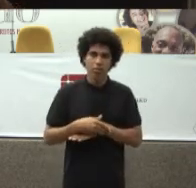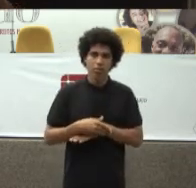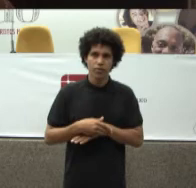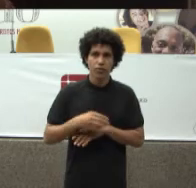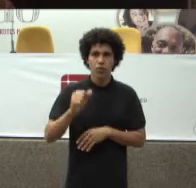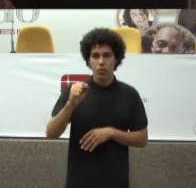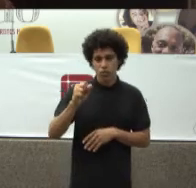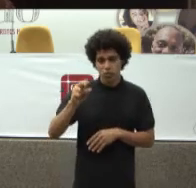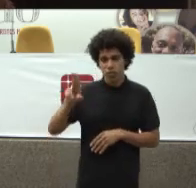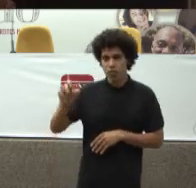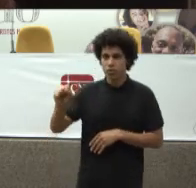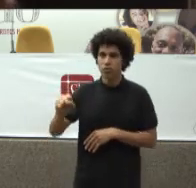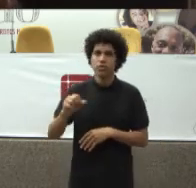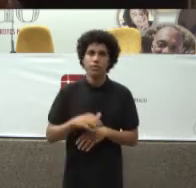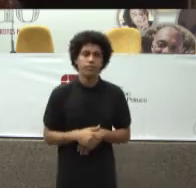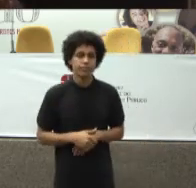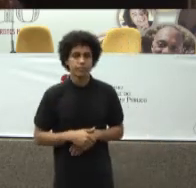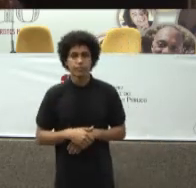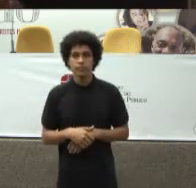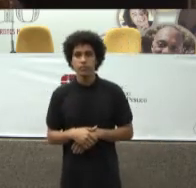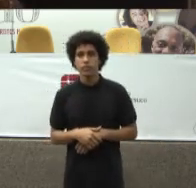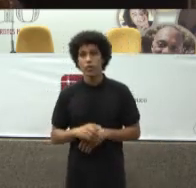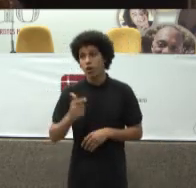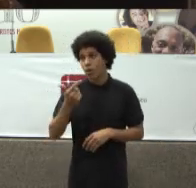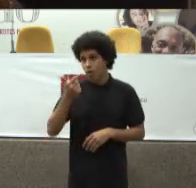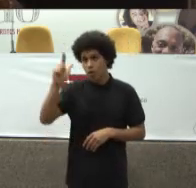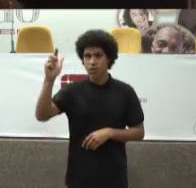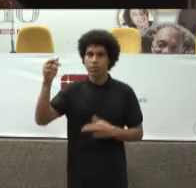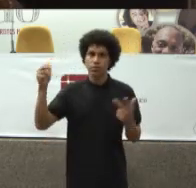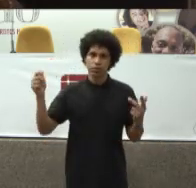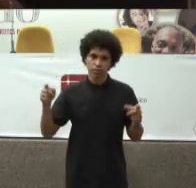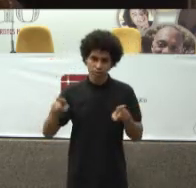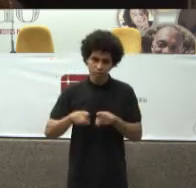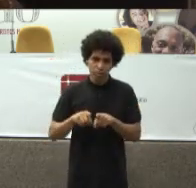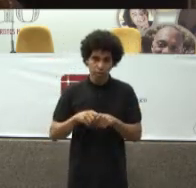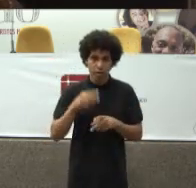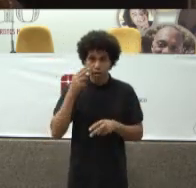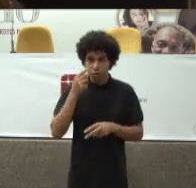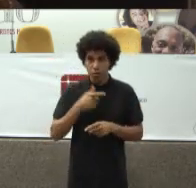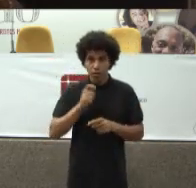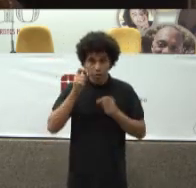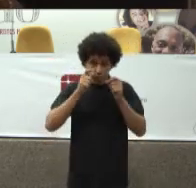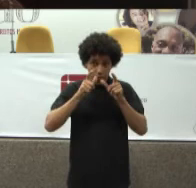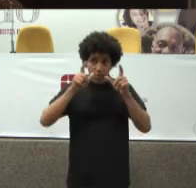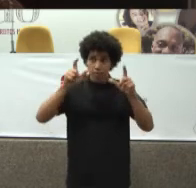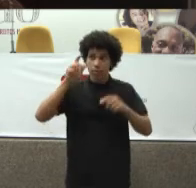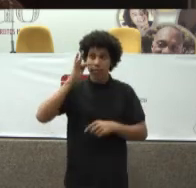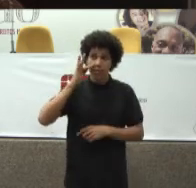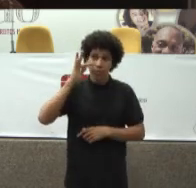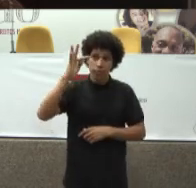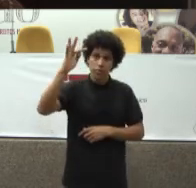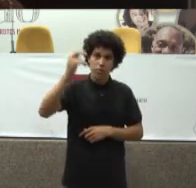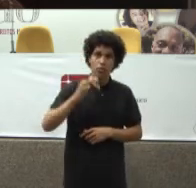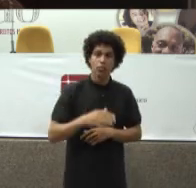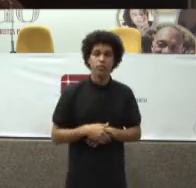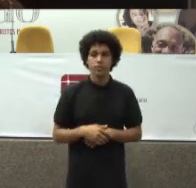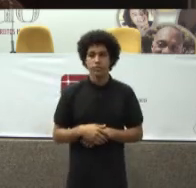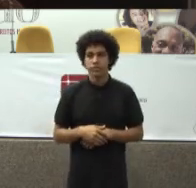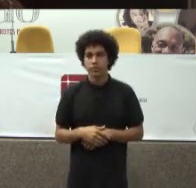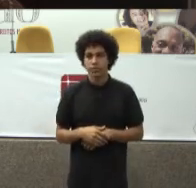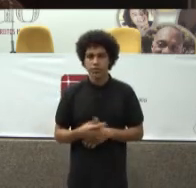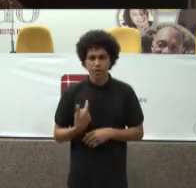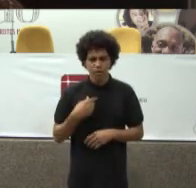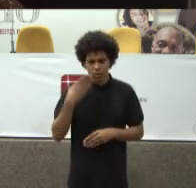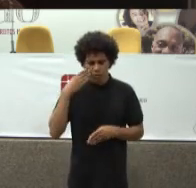Outra coisa Então é isso Uma visão Que gera um conflito Entre gestão Decentralizada